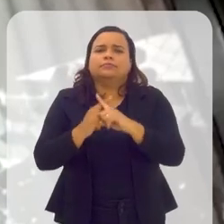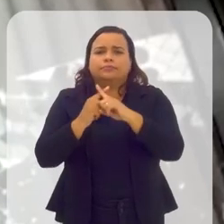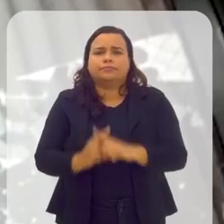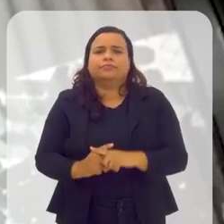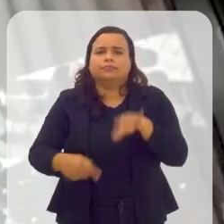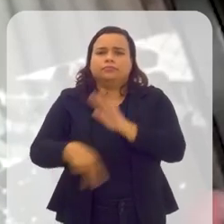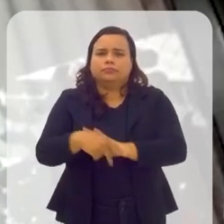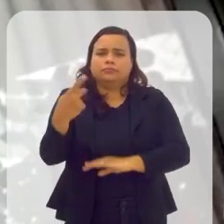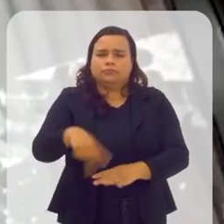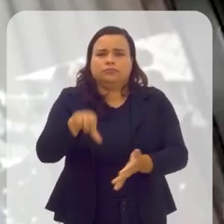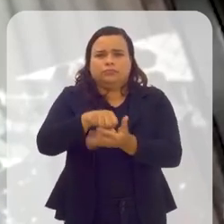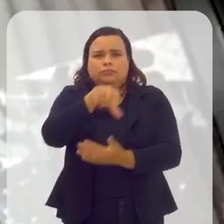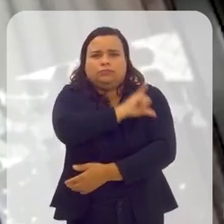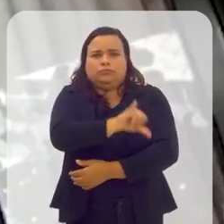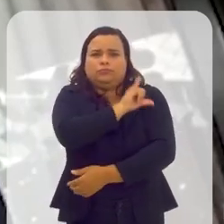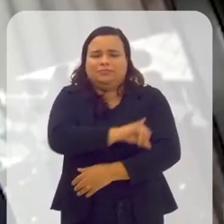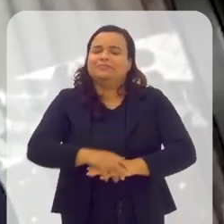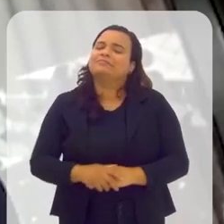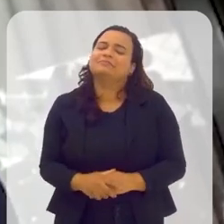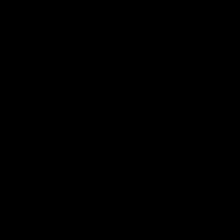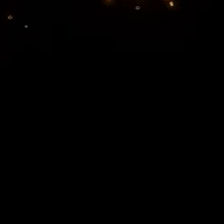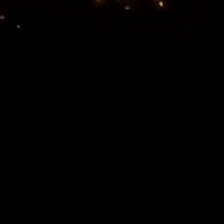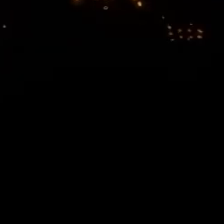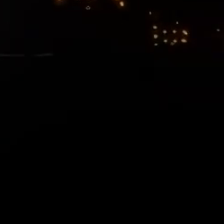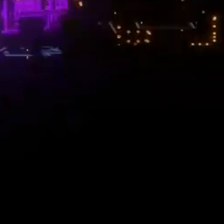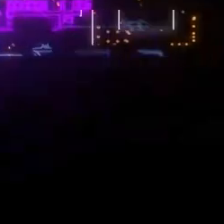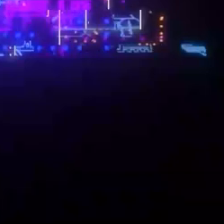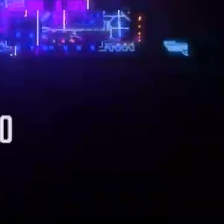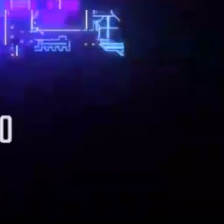mas que garantam a competitividade do nosso setor aqui no Estado.